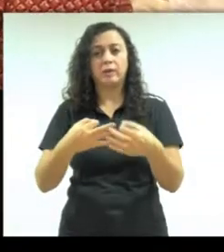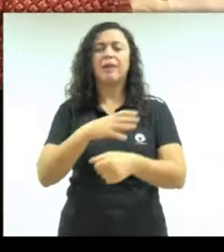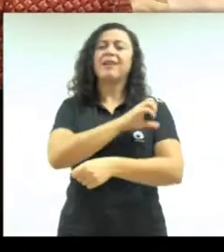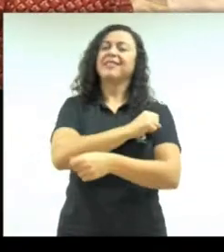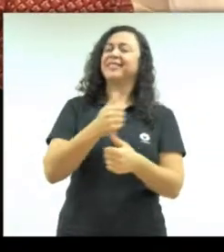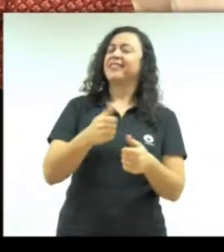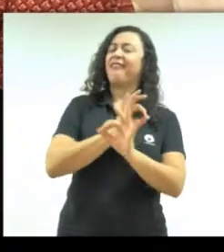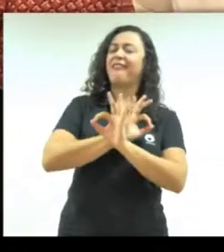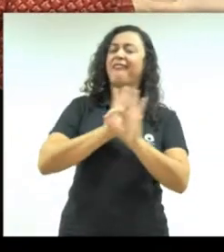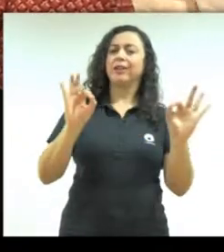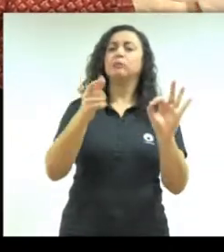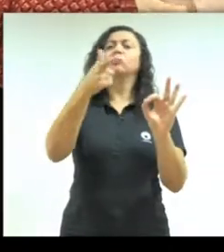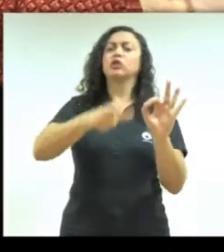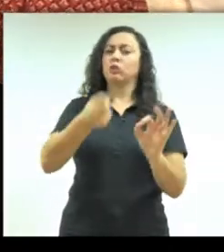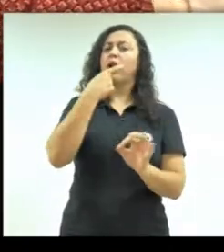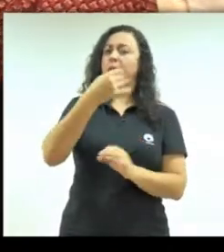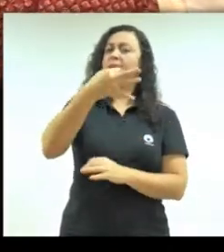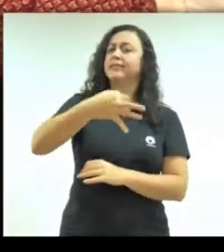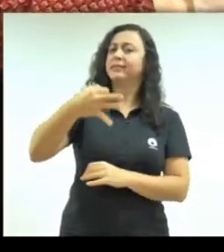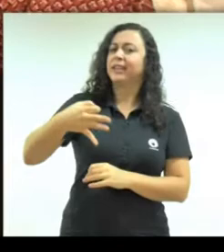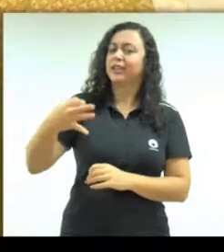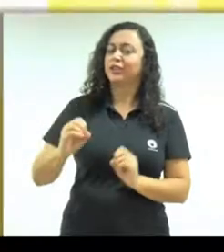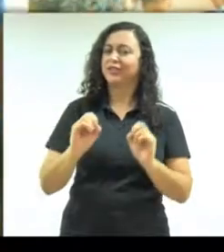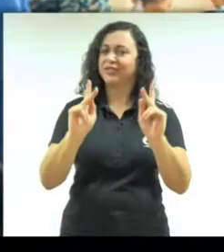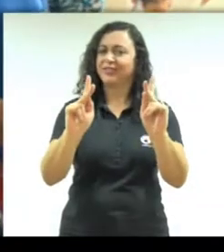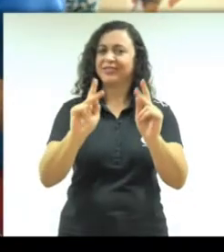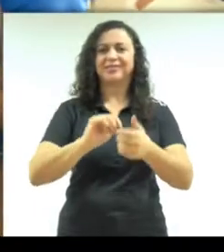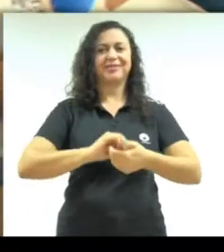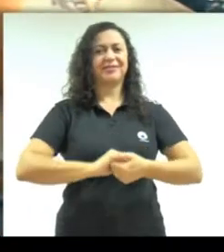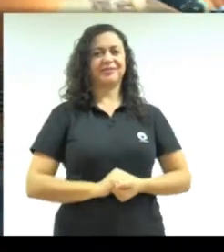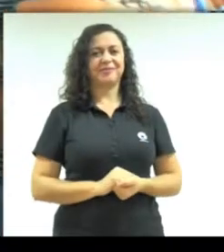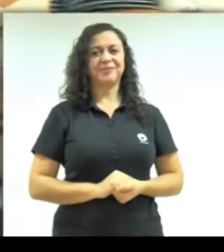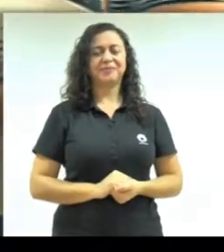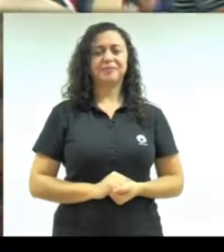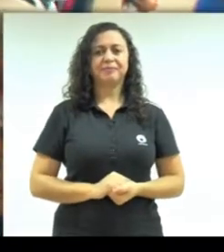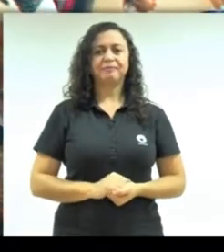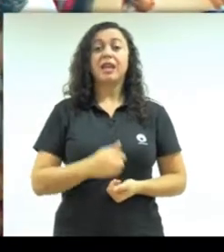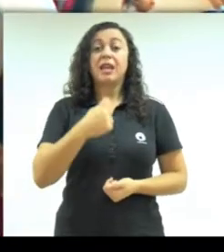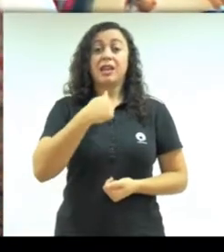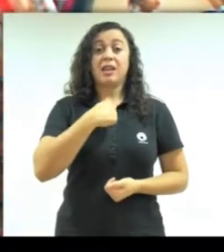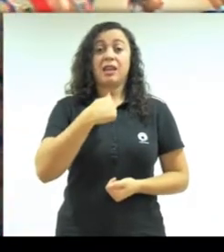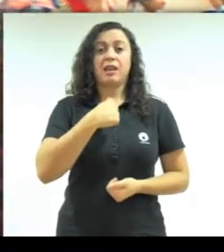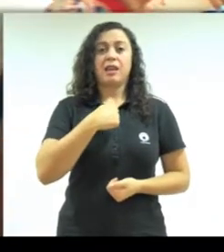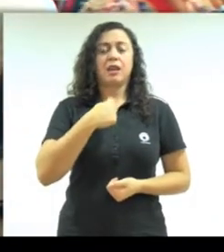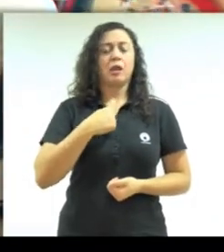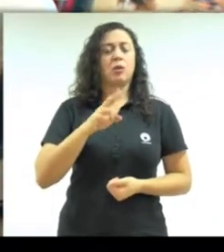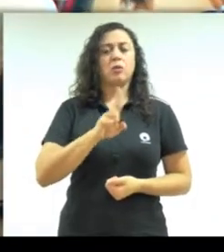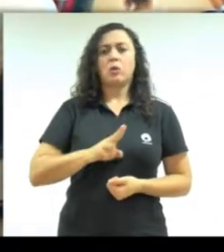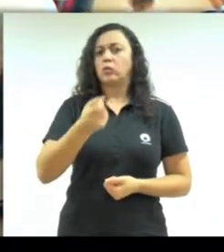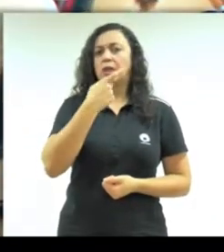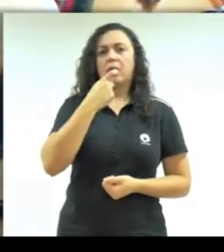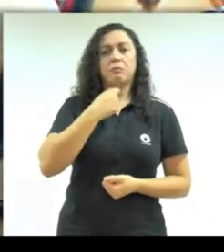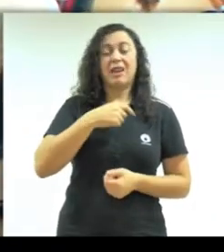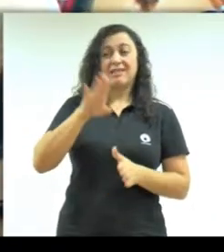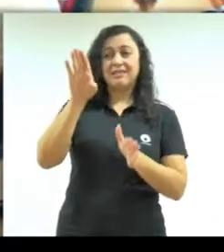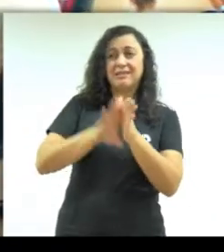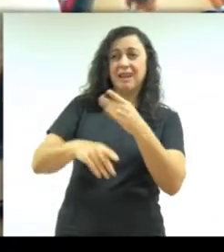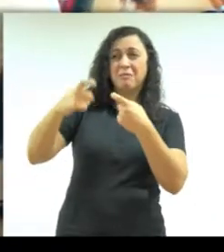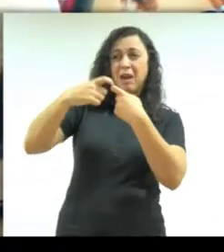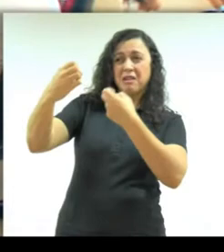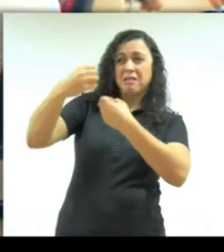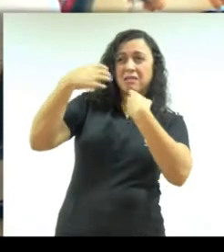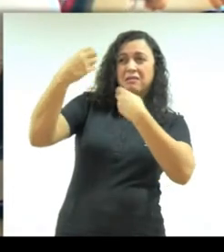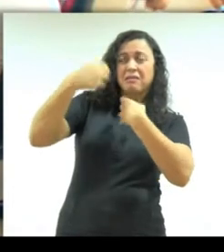ótima, é só continuar tomando os medicamentos certinho que está tudo ok. Eu, particularmente, não tomo muita medicação sem